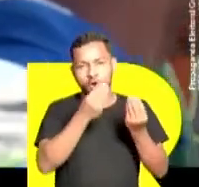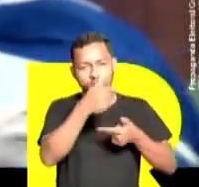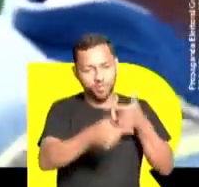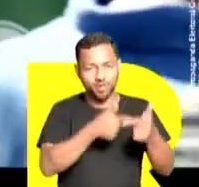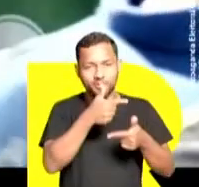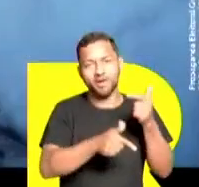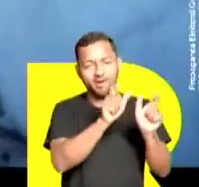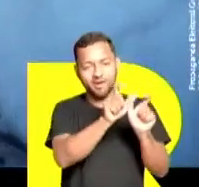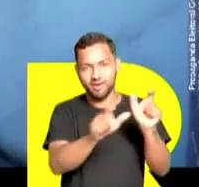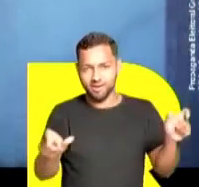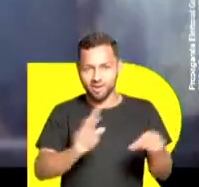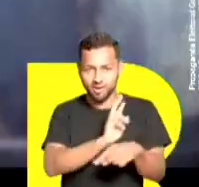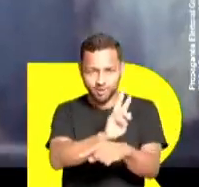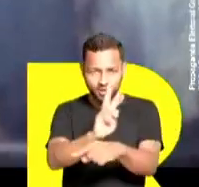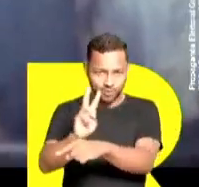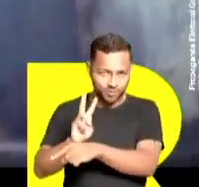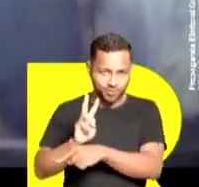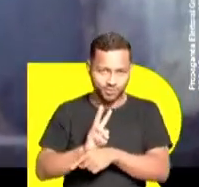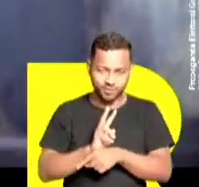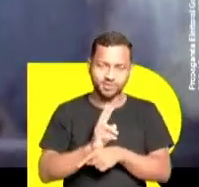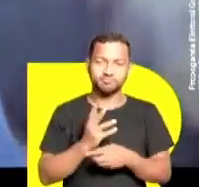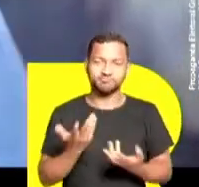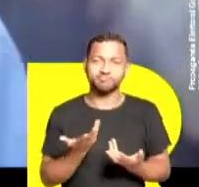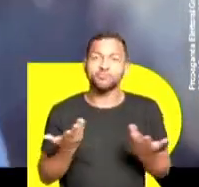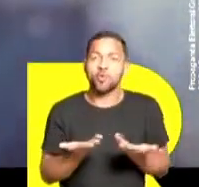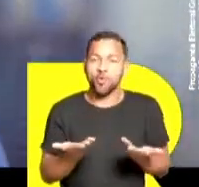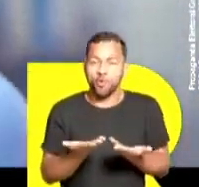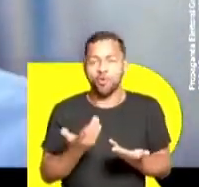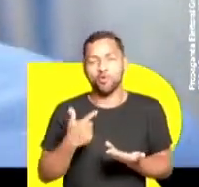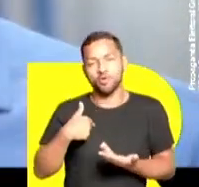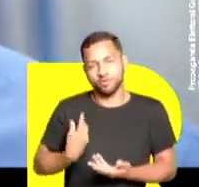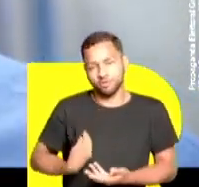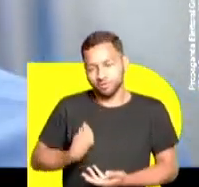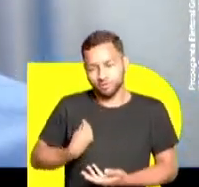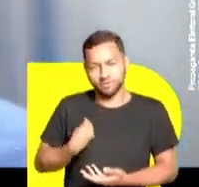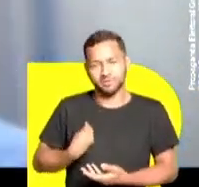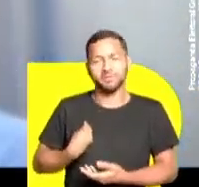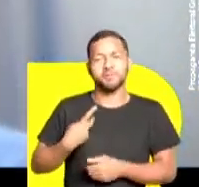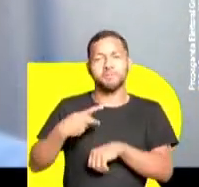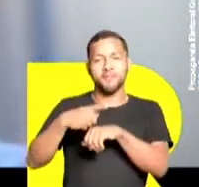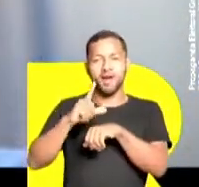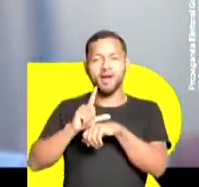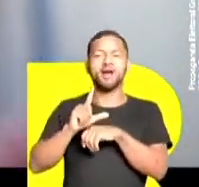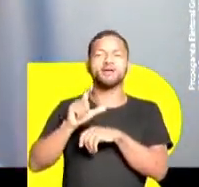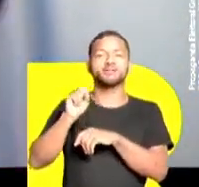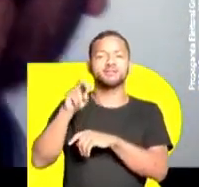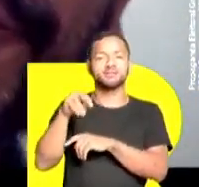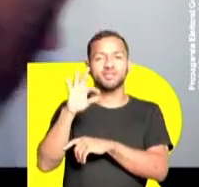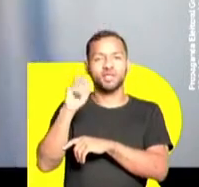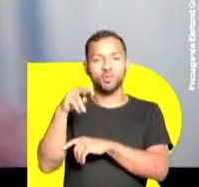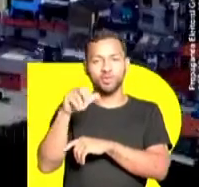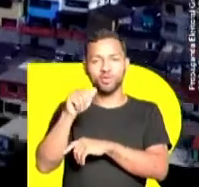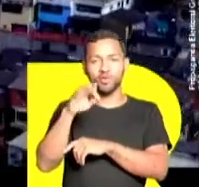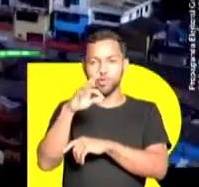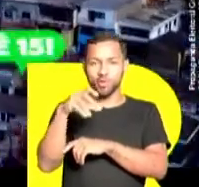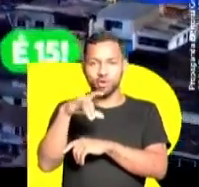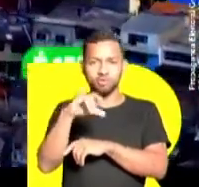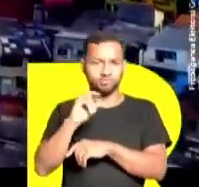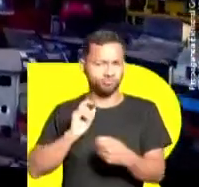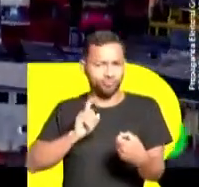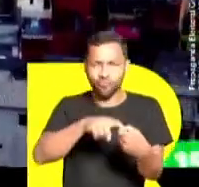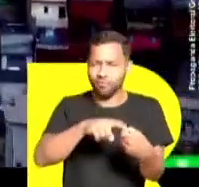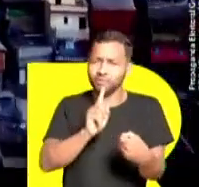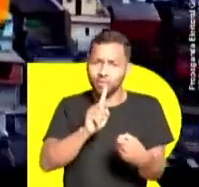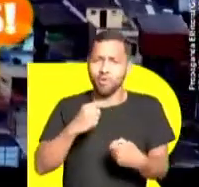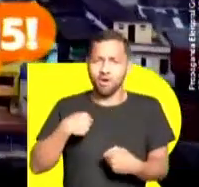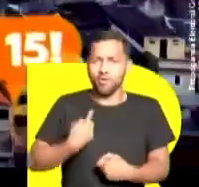cuidar de gente. Eu estou aqui no Parque Santo Antônio. Sabe o que é legal? Eu não preciso voltar para a periferia.